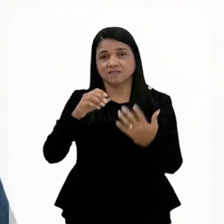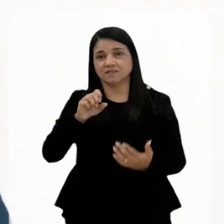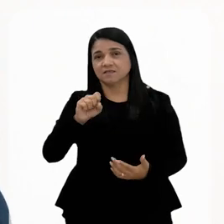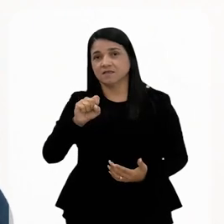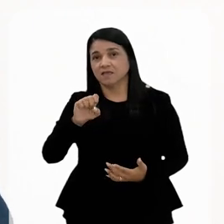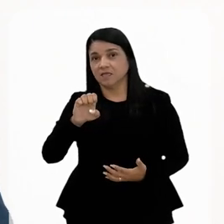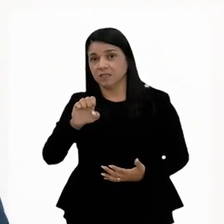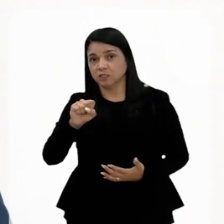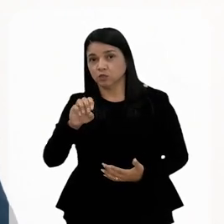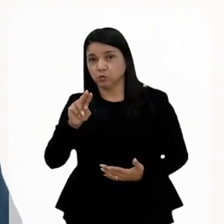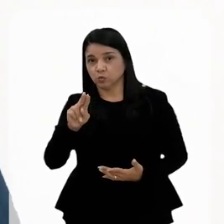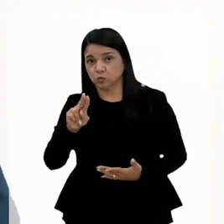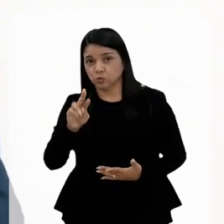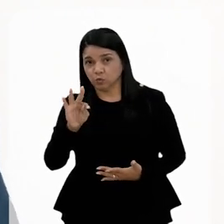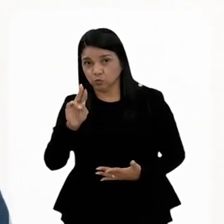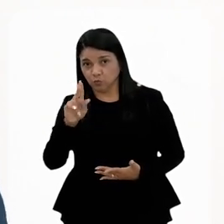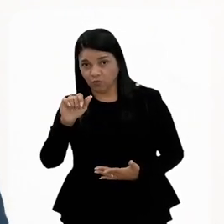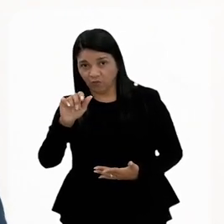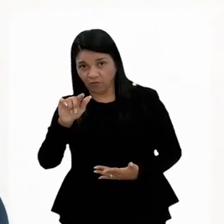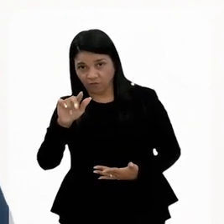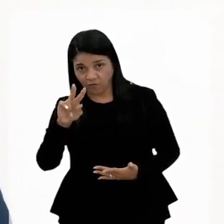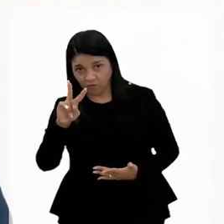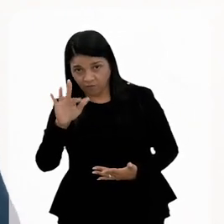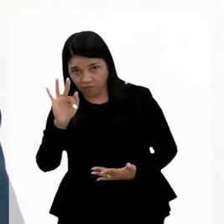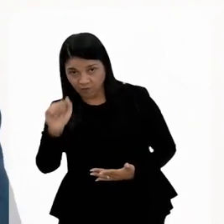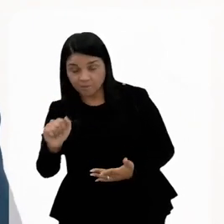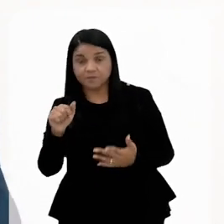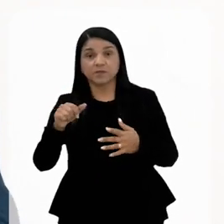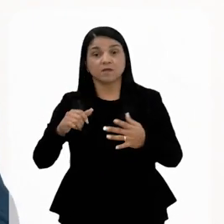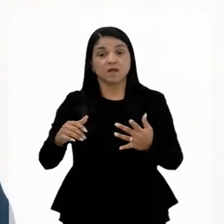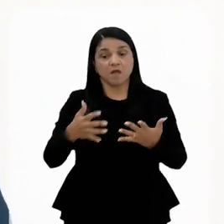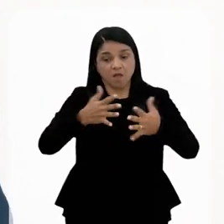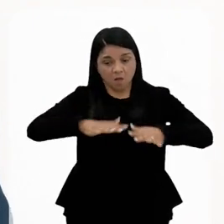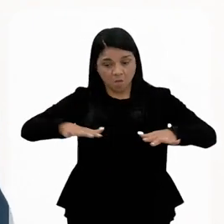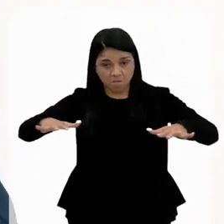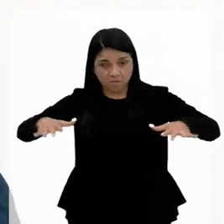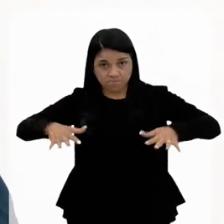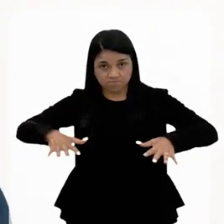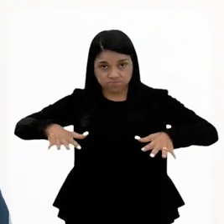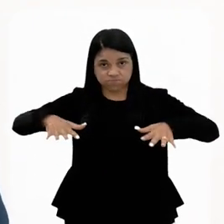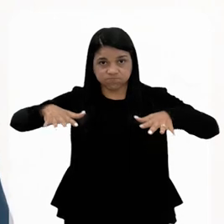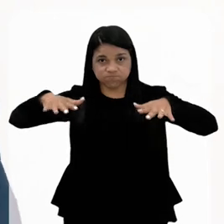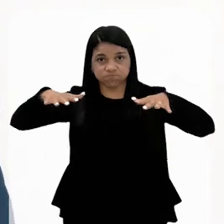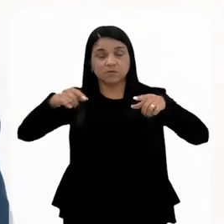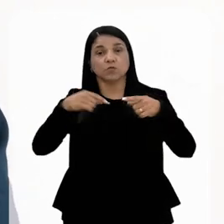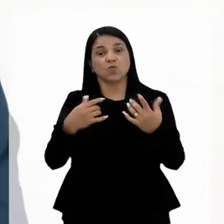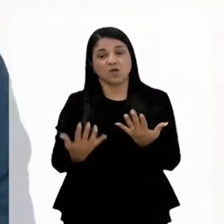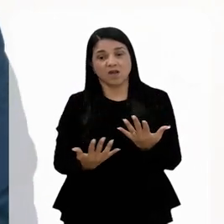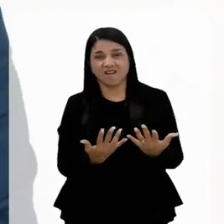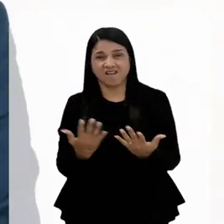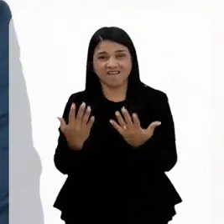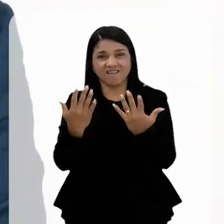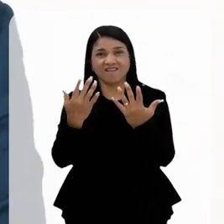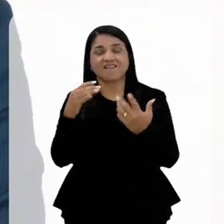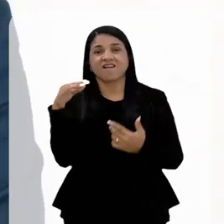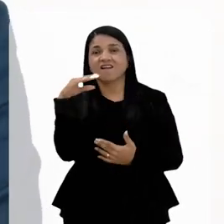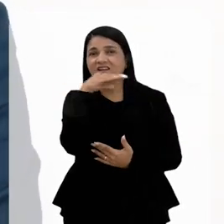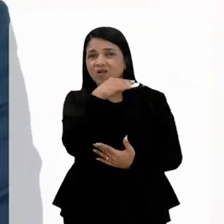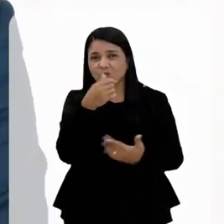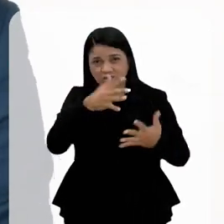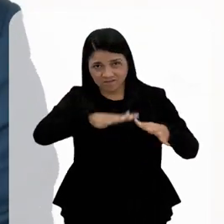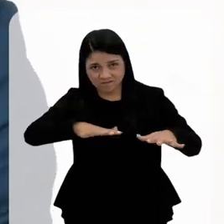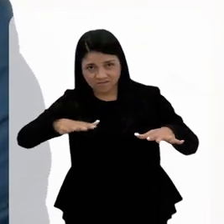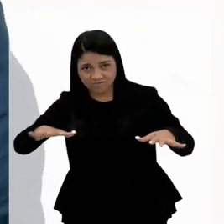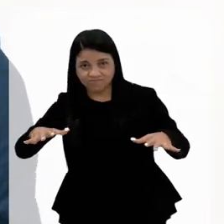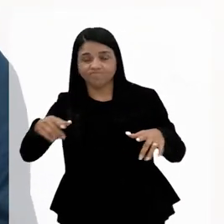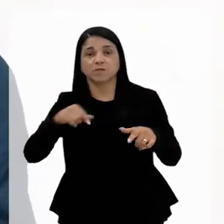estufa, o aumento do nível do mar, o calor oceânico e a recidificação oceânica. São questões que